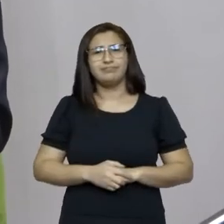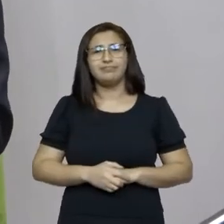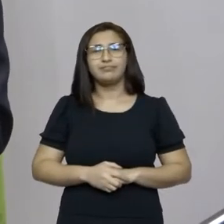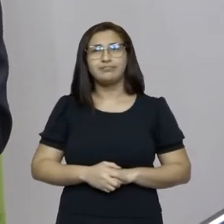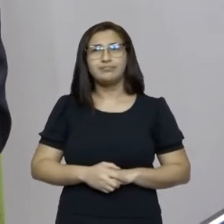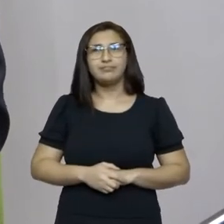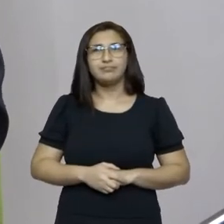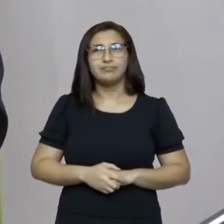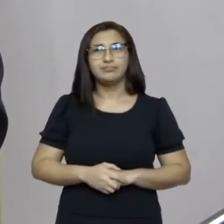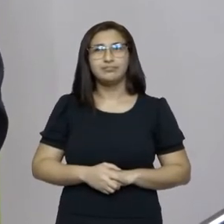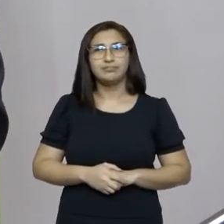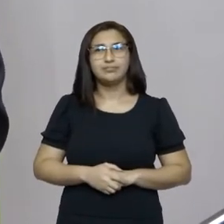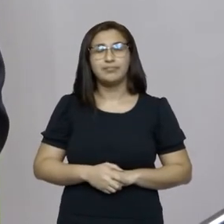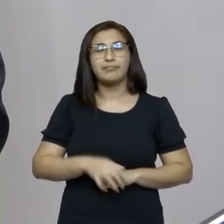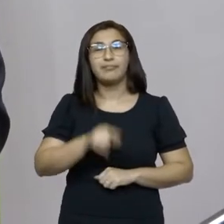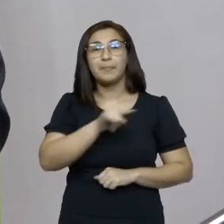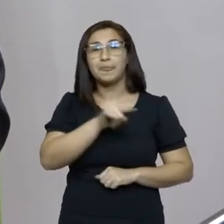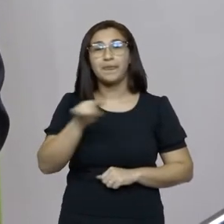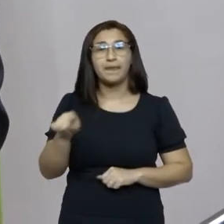entidades